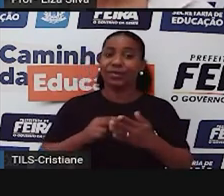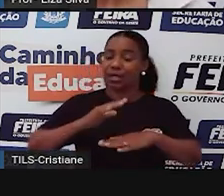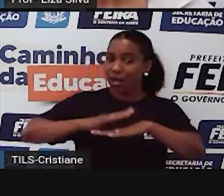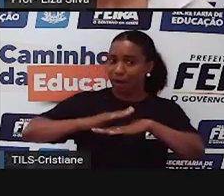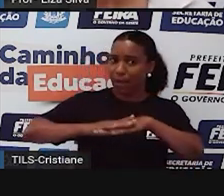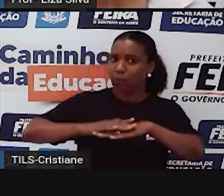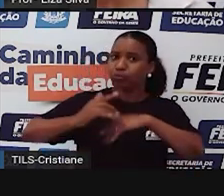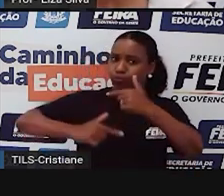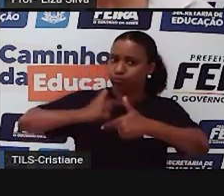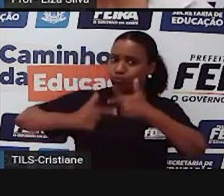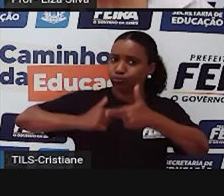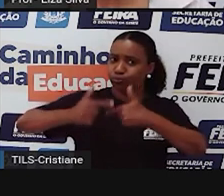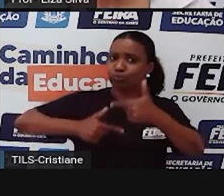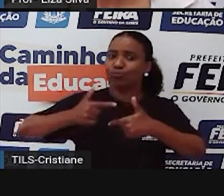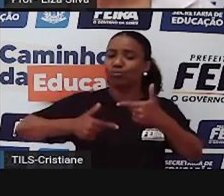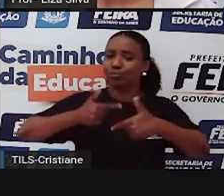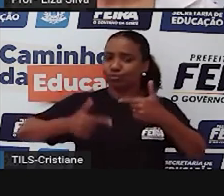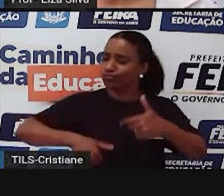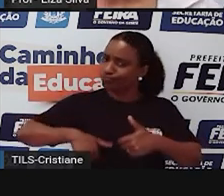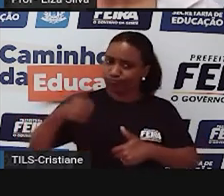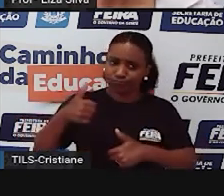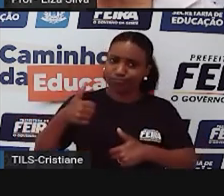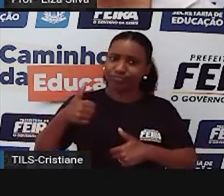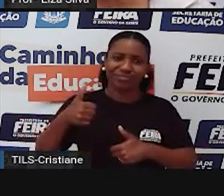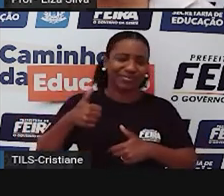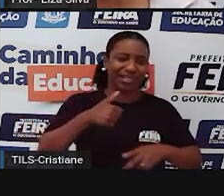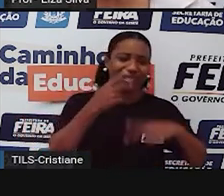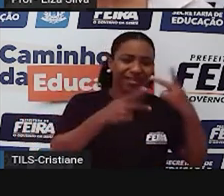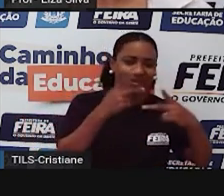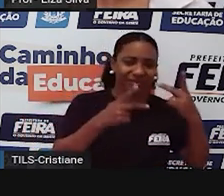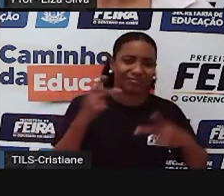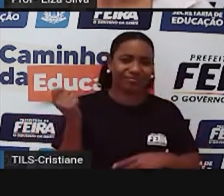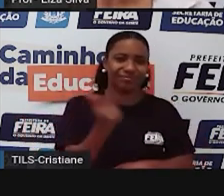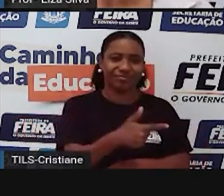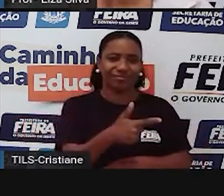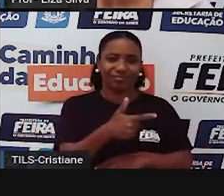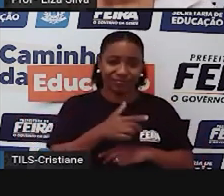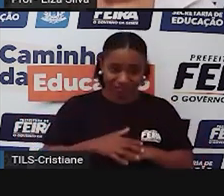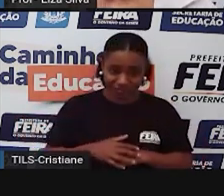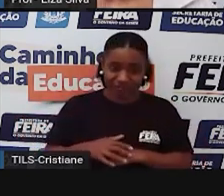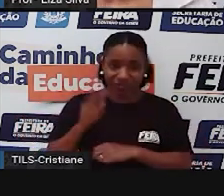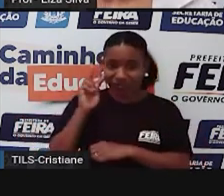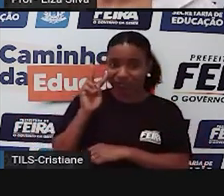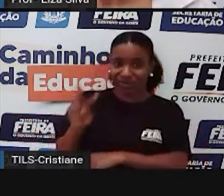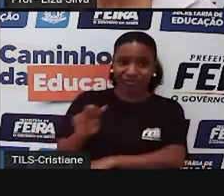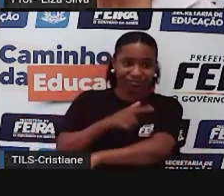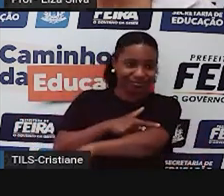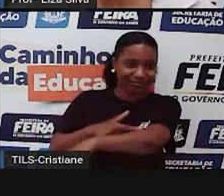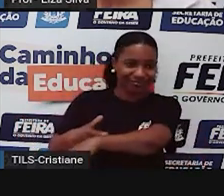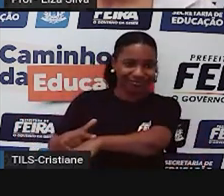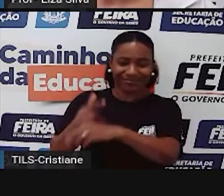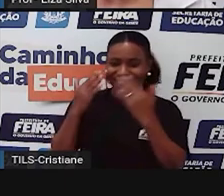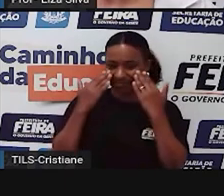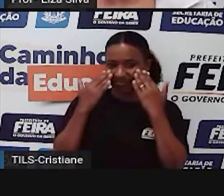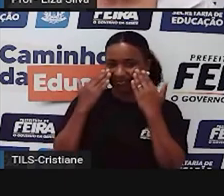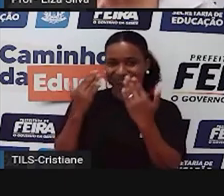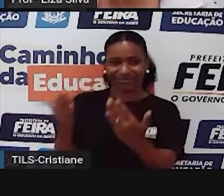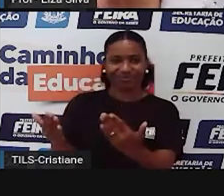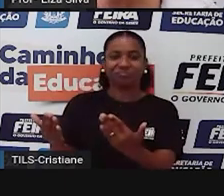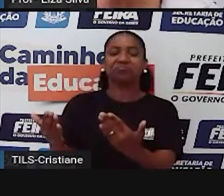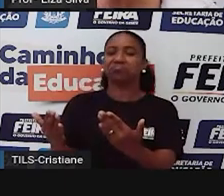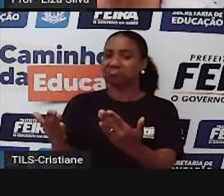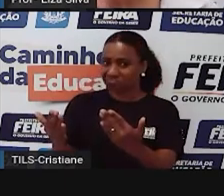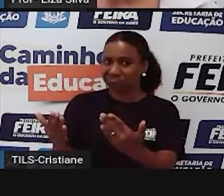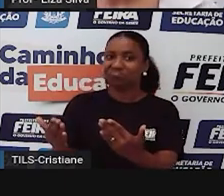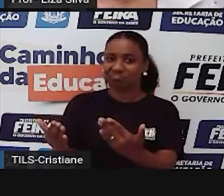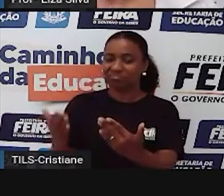As ações, elas refletem melhor o caráter de alguém, porque é mais fácil dizer as